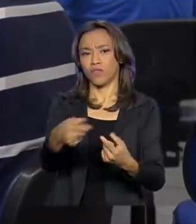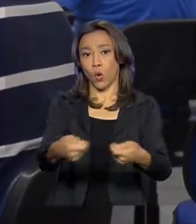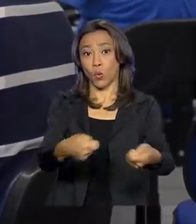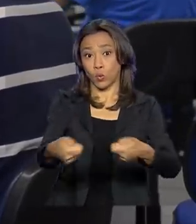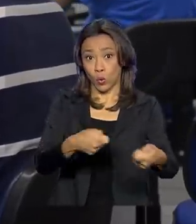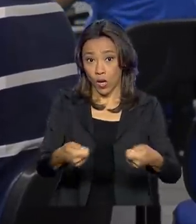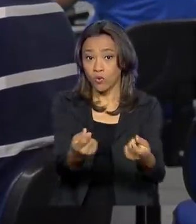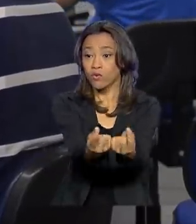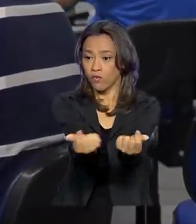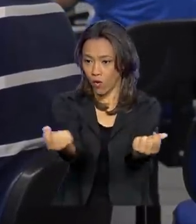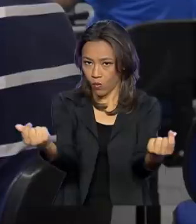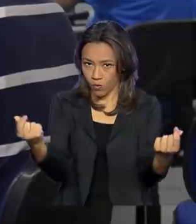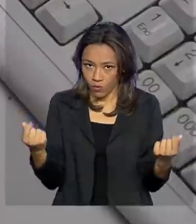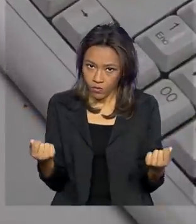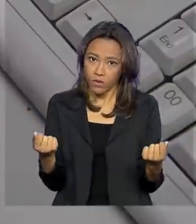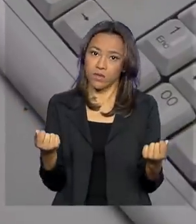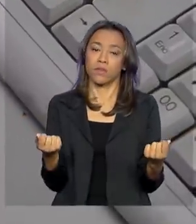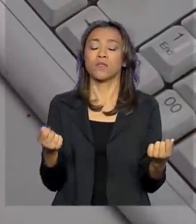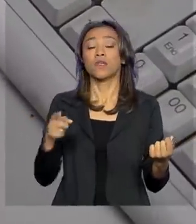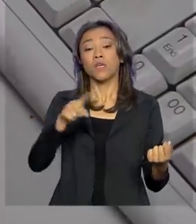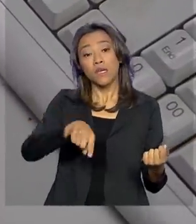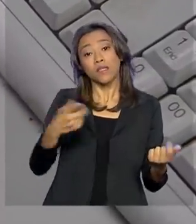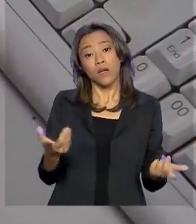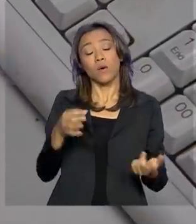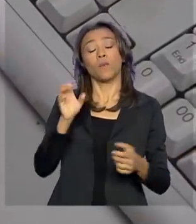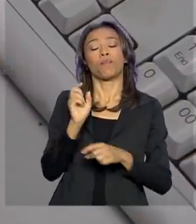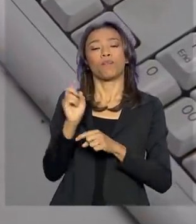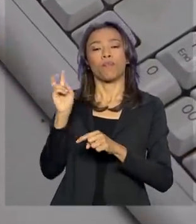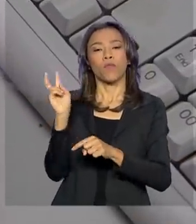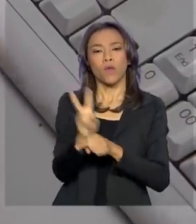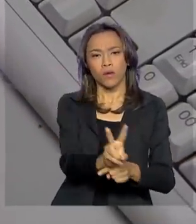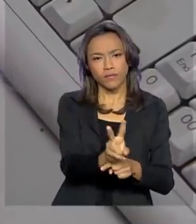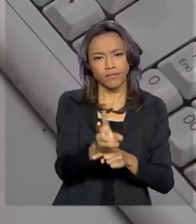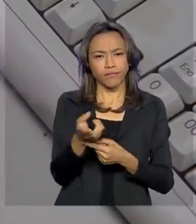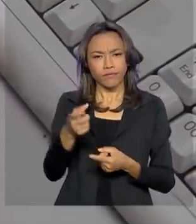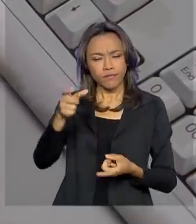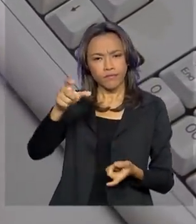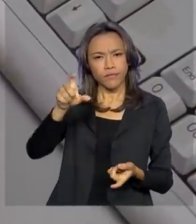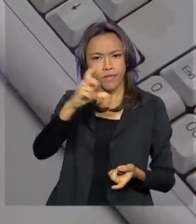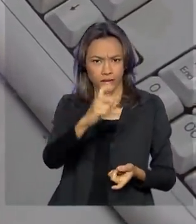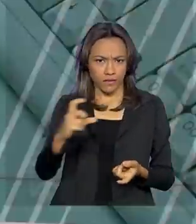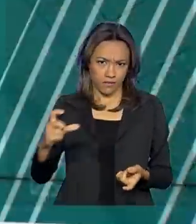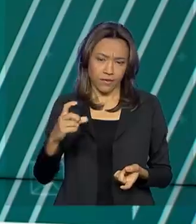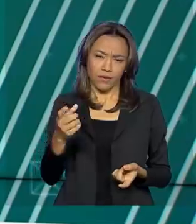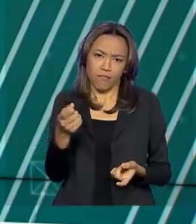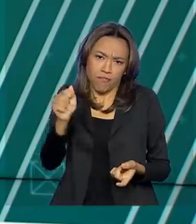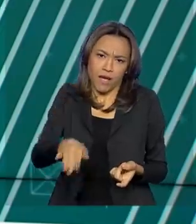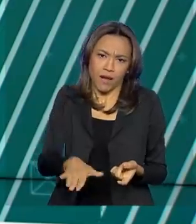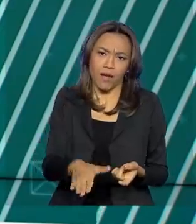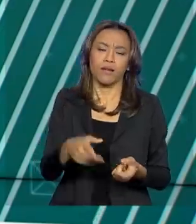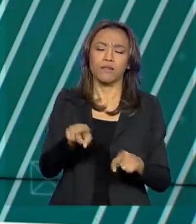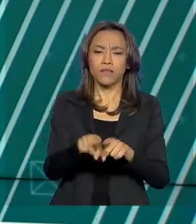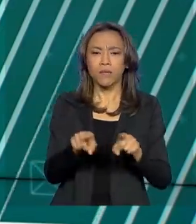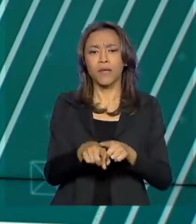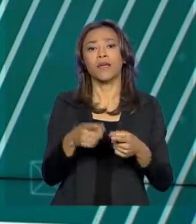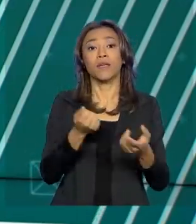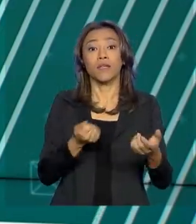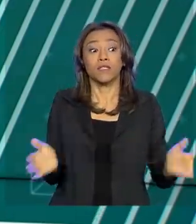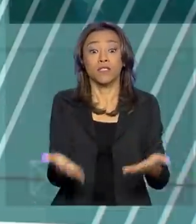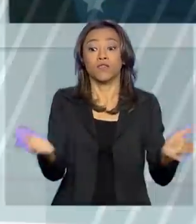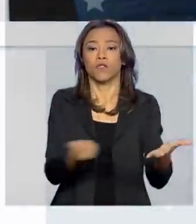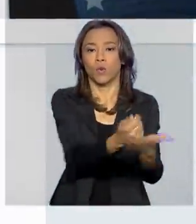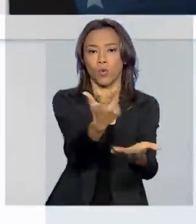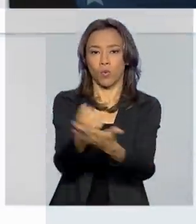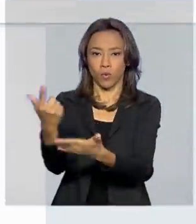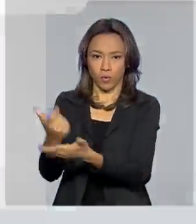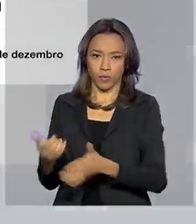Com a redução dos juros básicos, o crédito fica mais barato, incentivando a produção e o consumo. Pelas redes sociais,